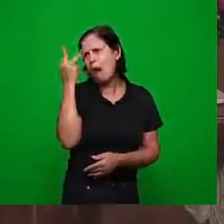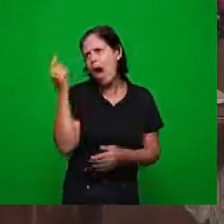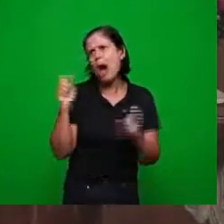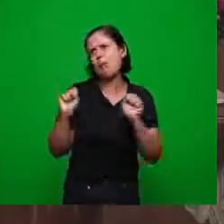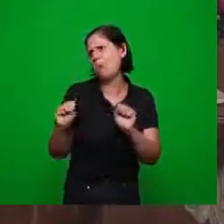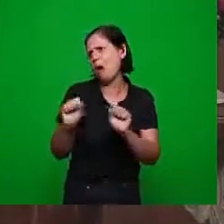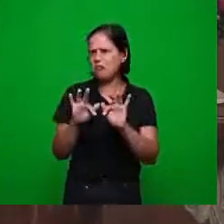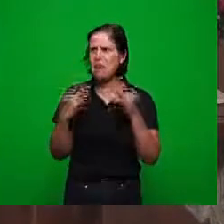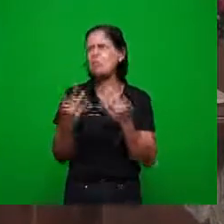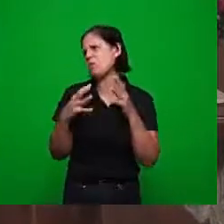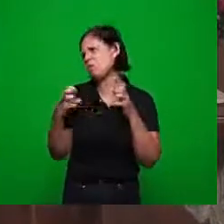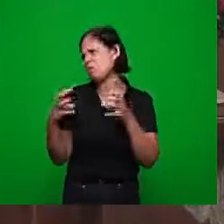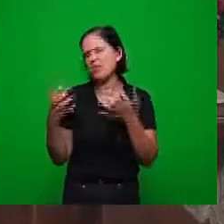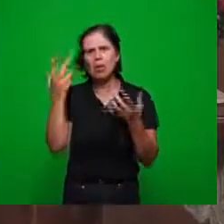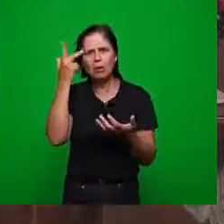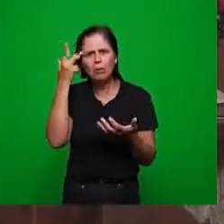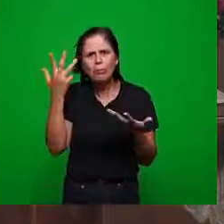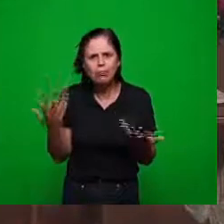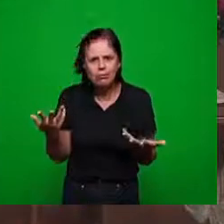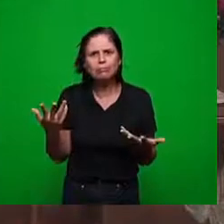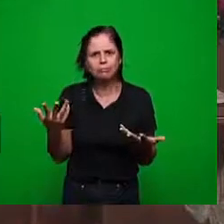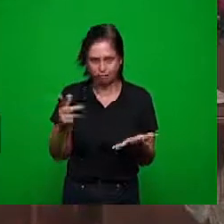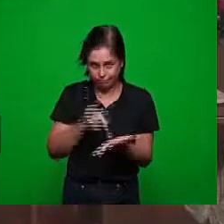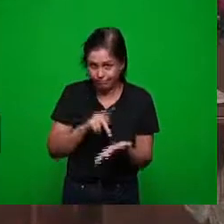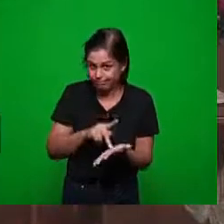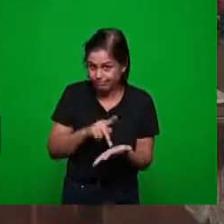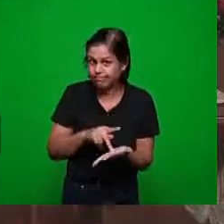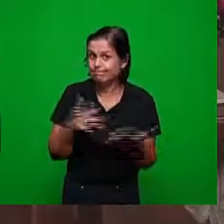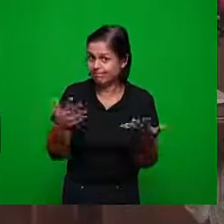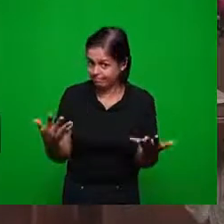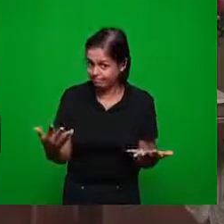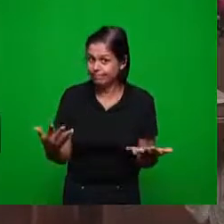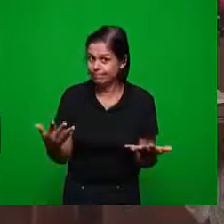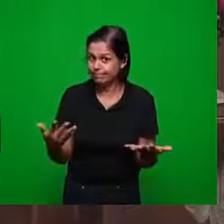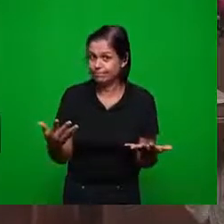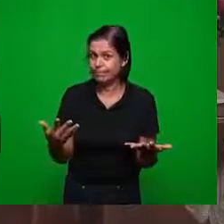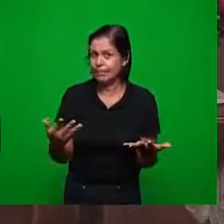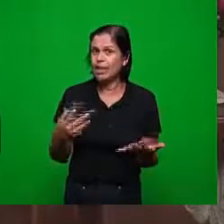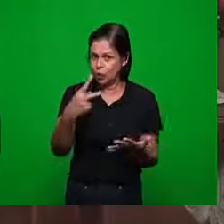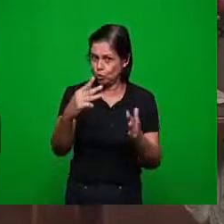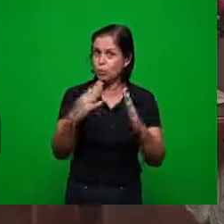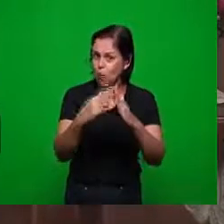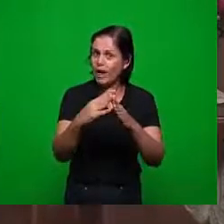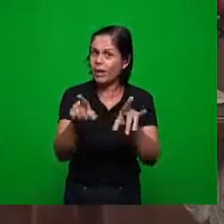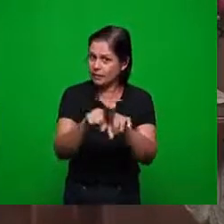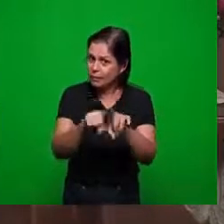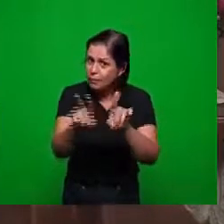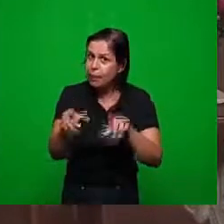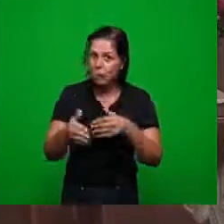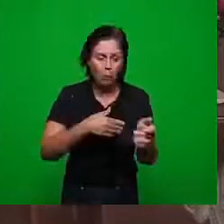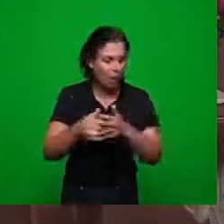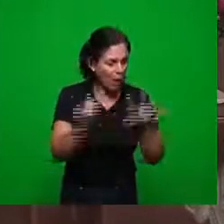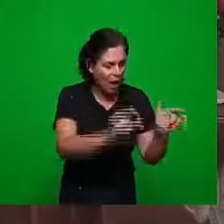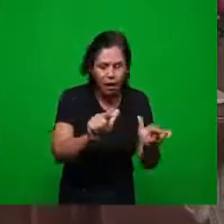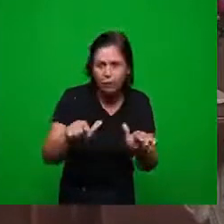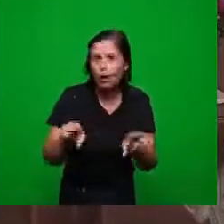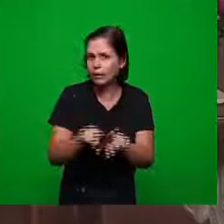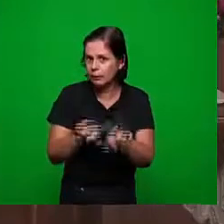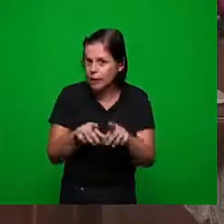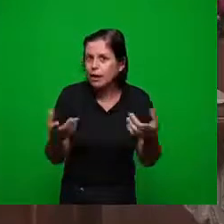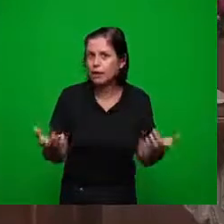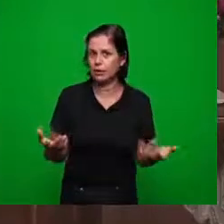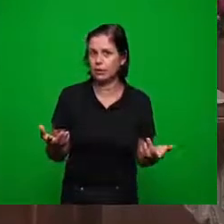e tudo está acontecendo e acontece na sua casa em qualquer lugar então veja aqui